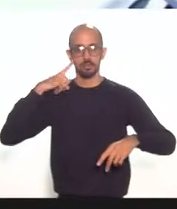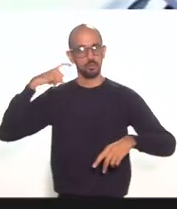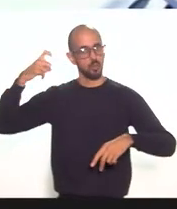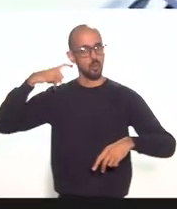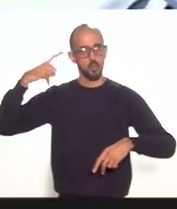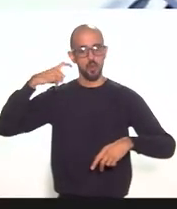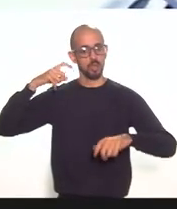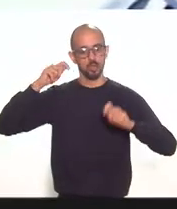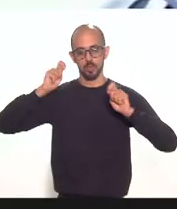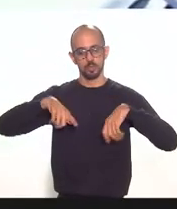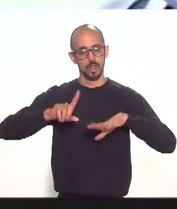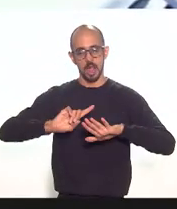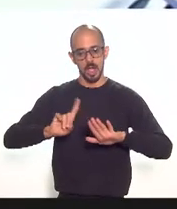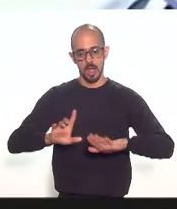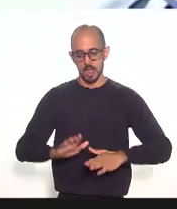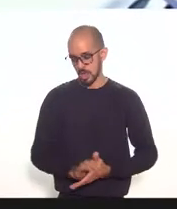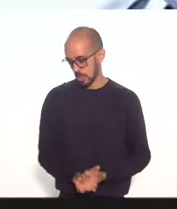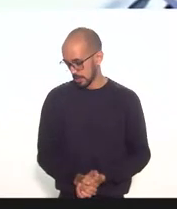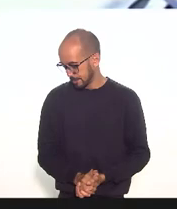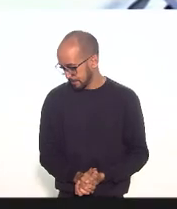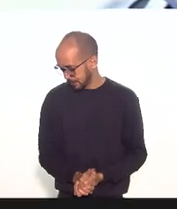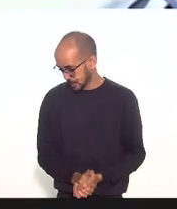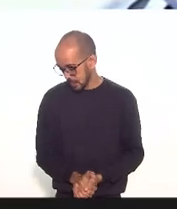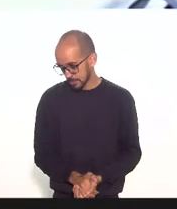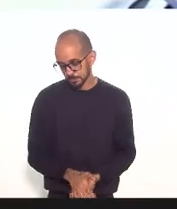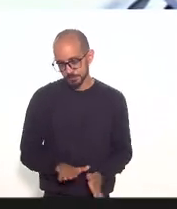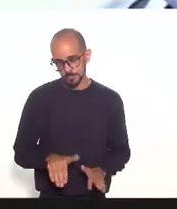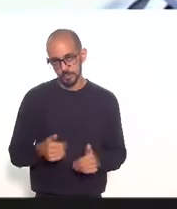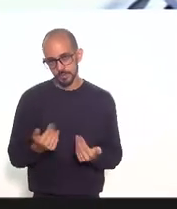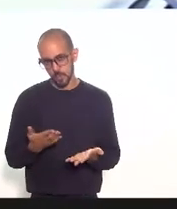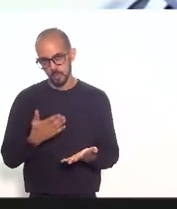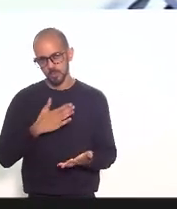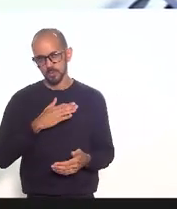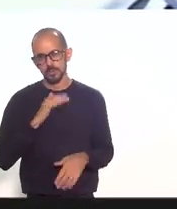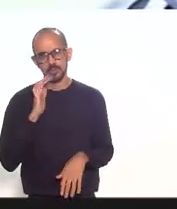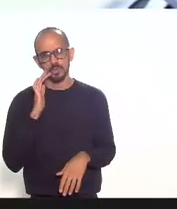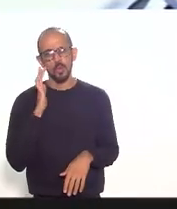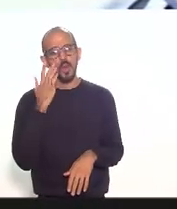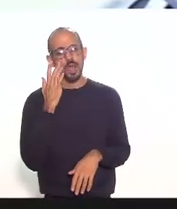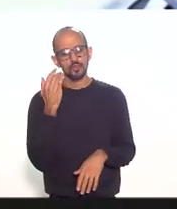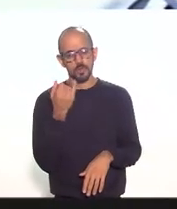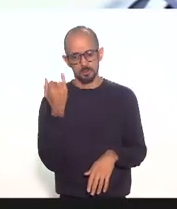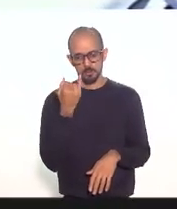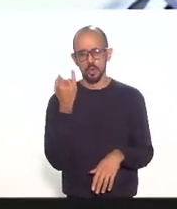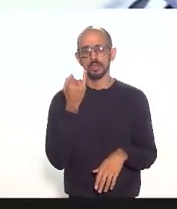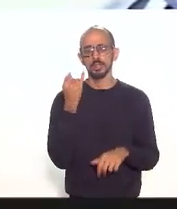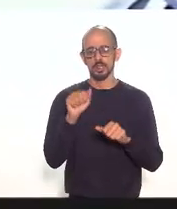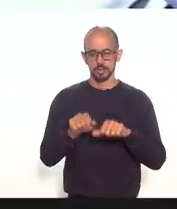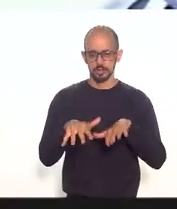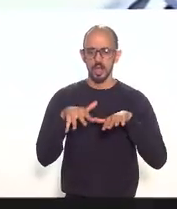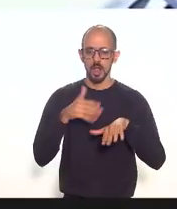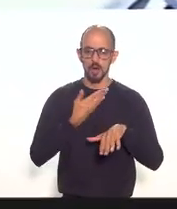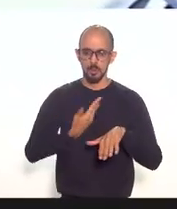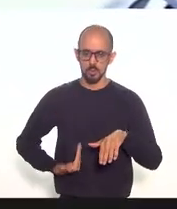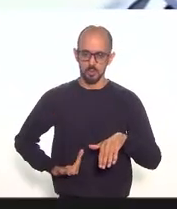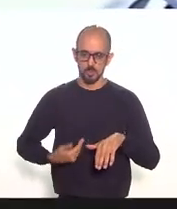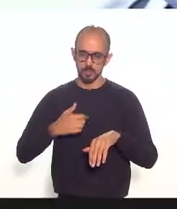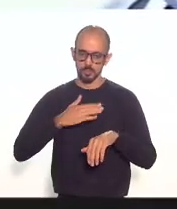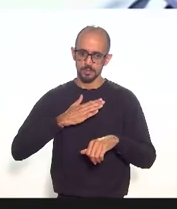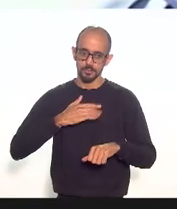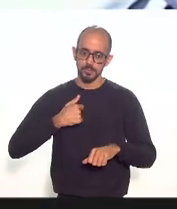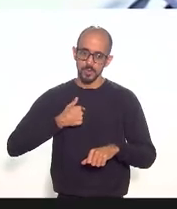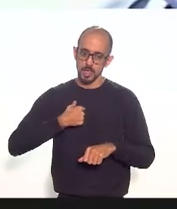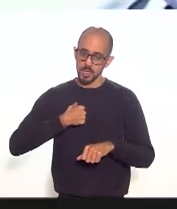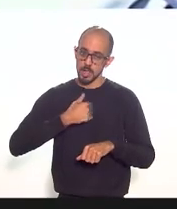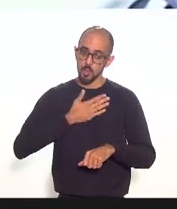algo absolutamente inadministrado mas eu achei que foi importante essa audiência pública eu sou um fã de